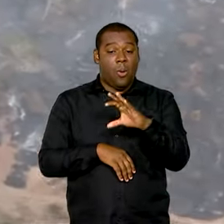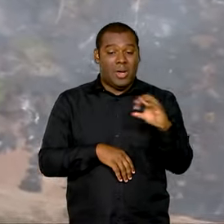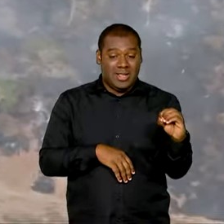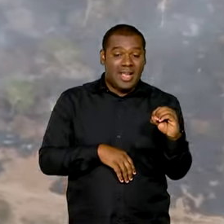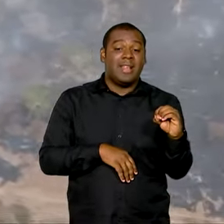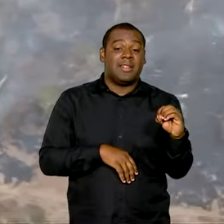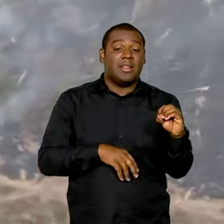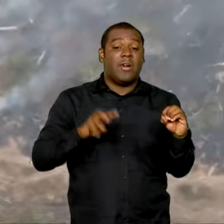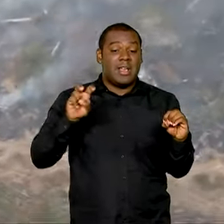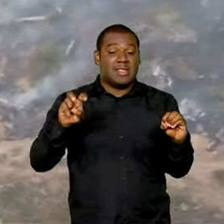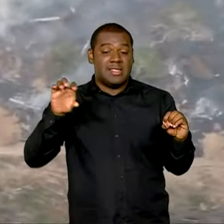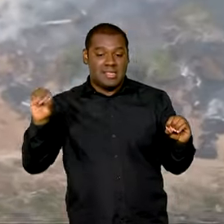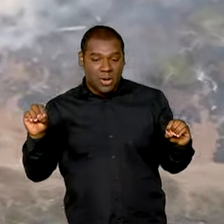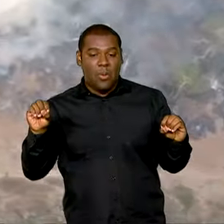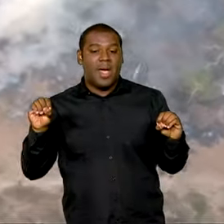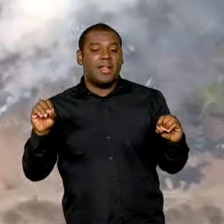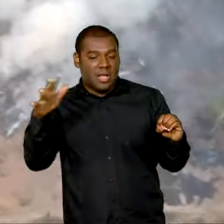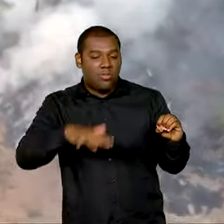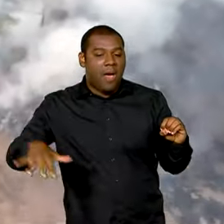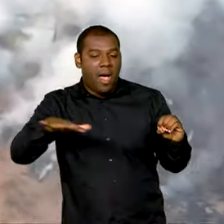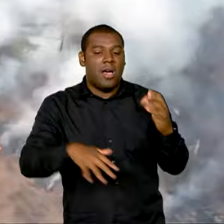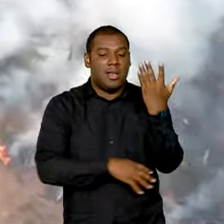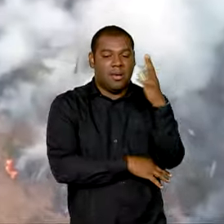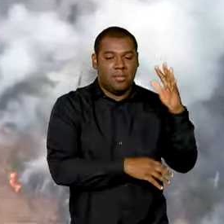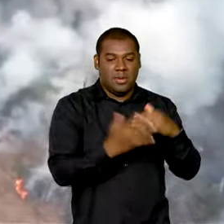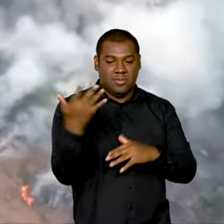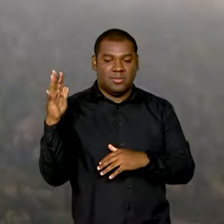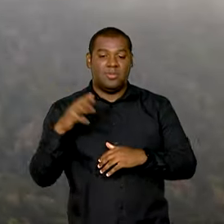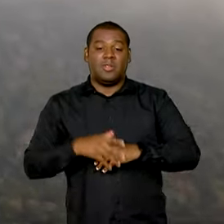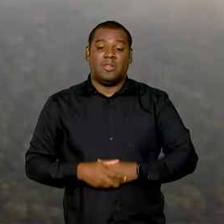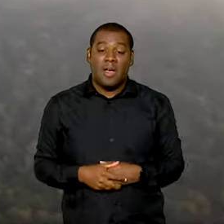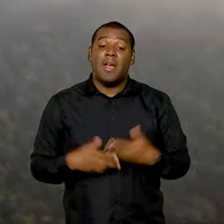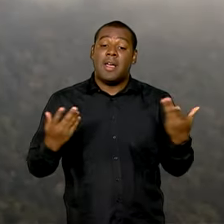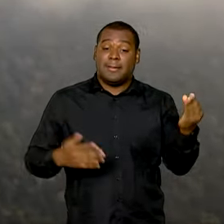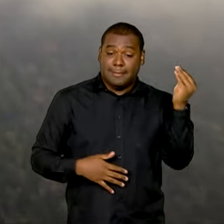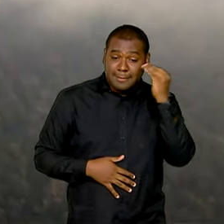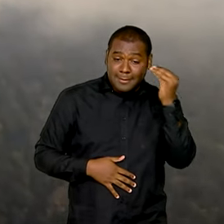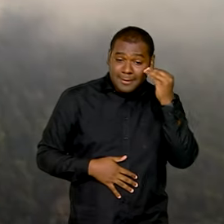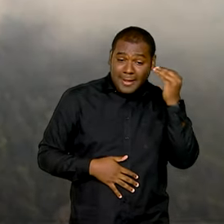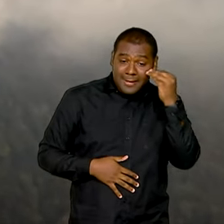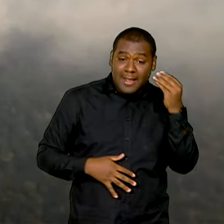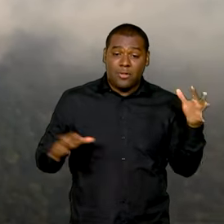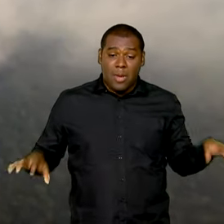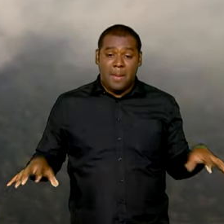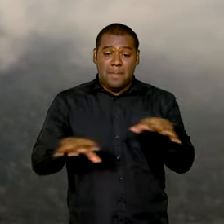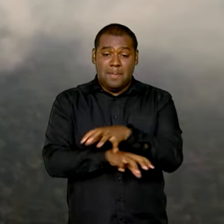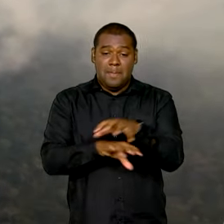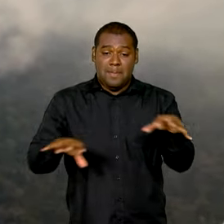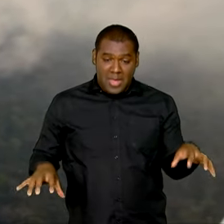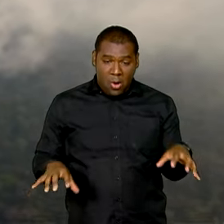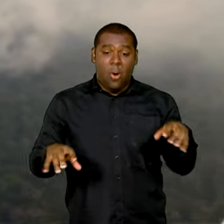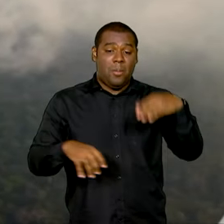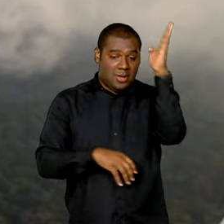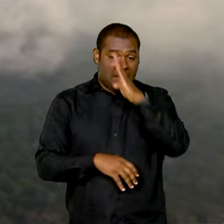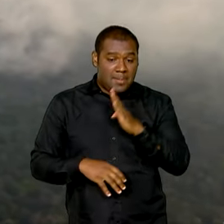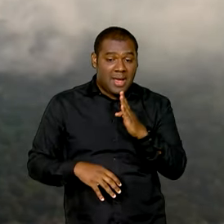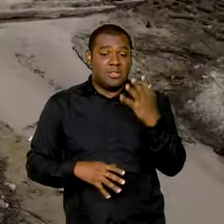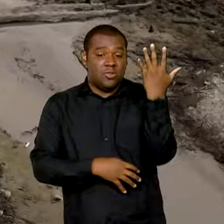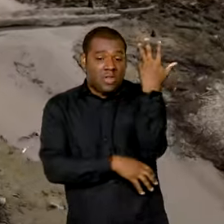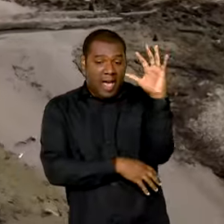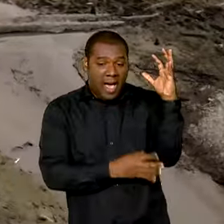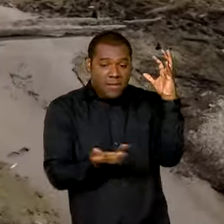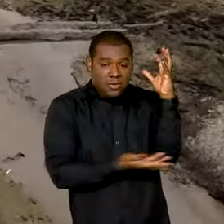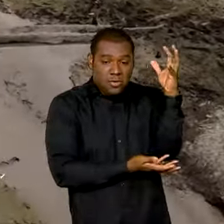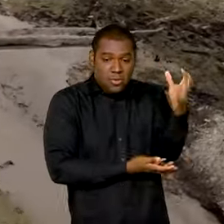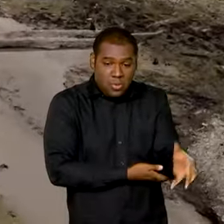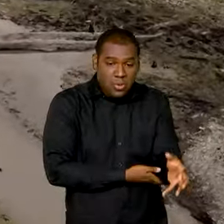diminuir em 20% a cada ano o tamanho da área desmatada em todos os biomas brasileiros, é parte da agenda ambiental